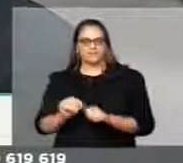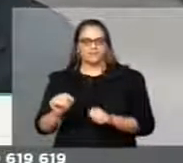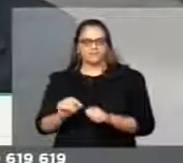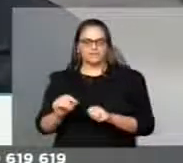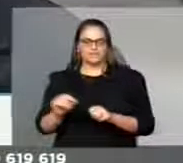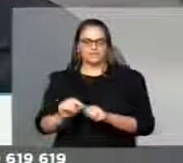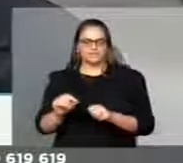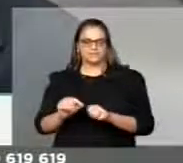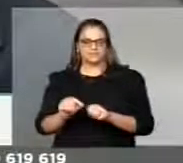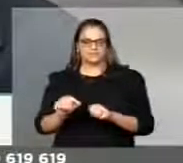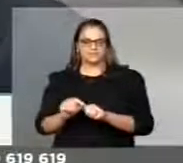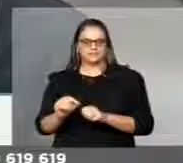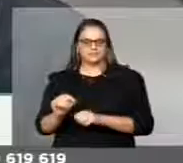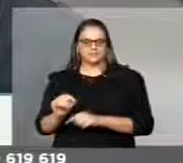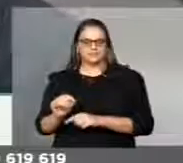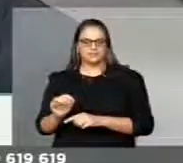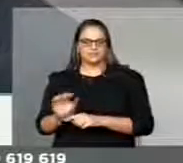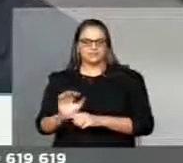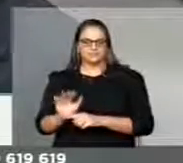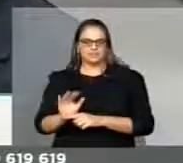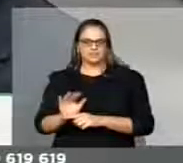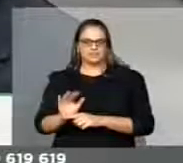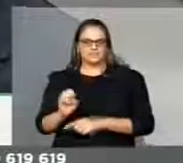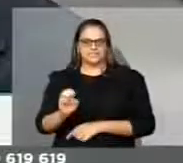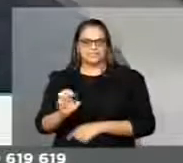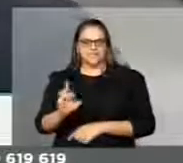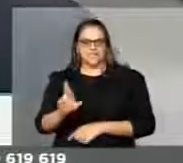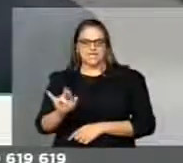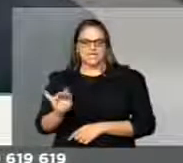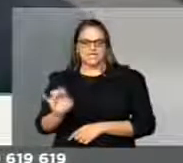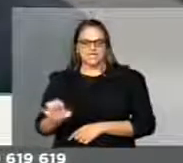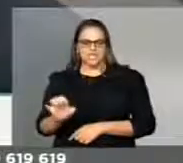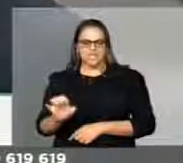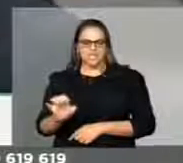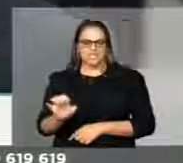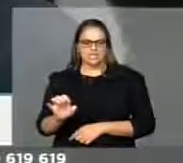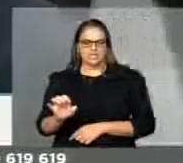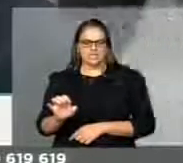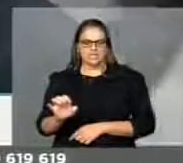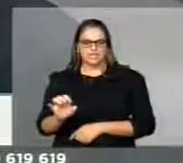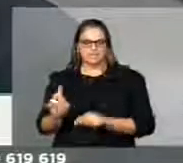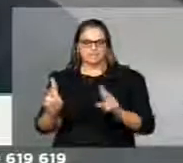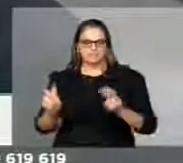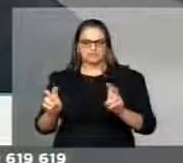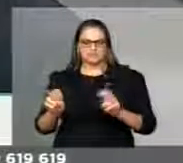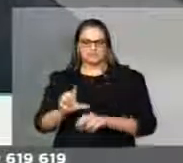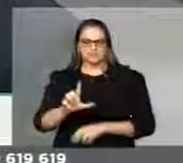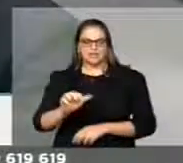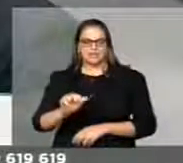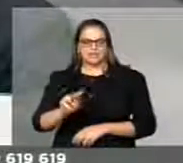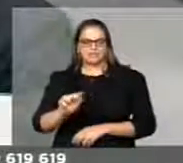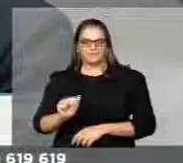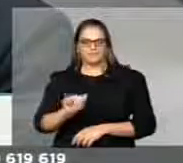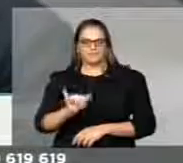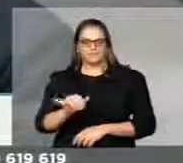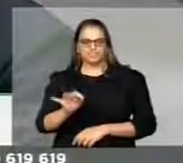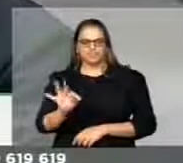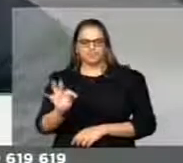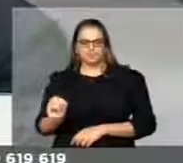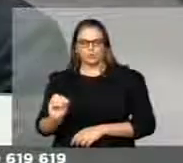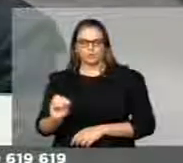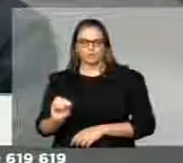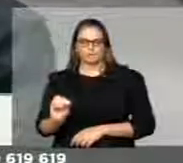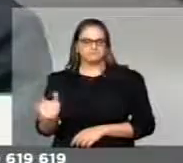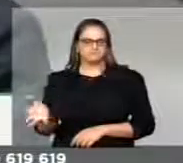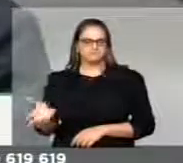Jet Wash, que é a tradução para o inglês de Lava Jato. Brilhante a entrevista